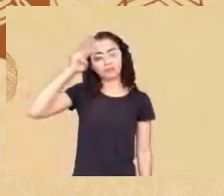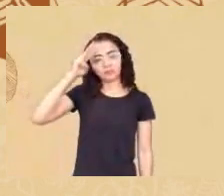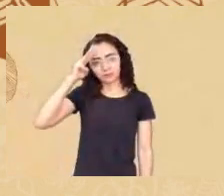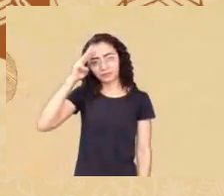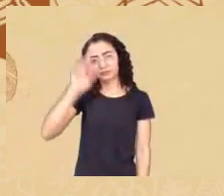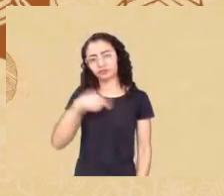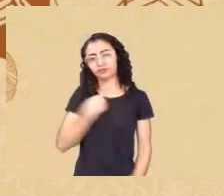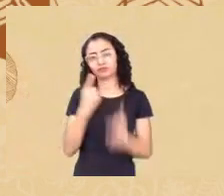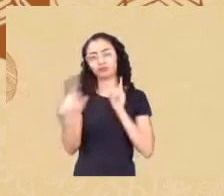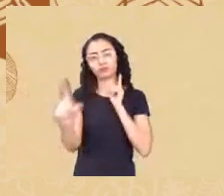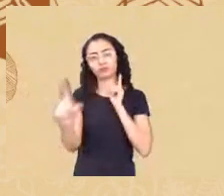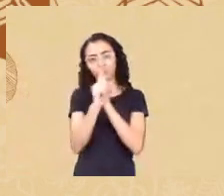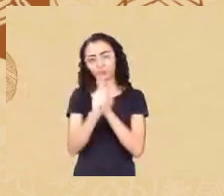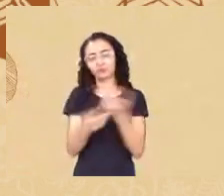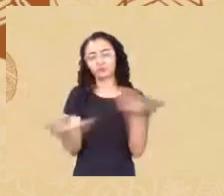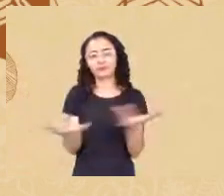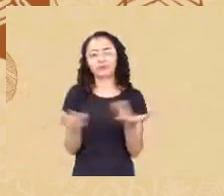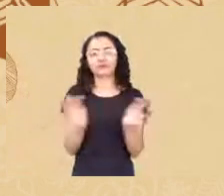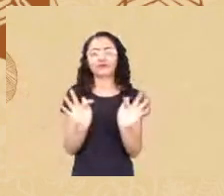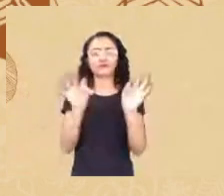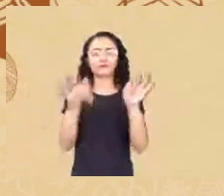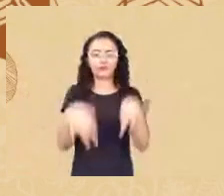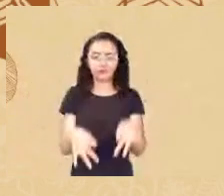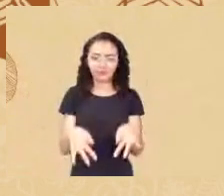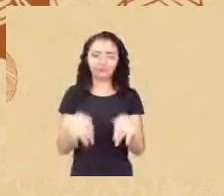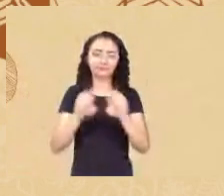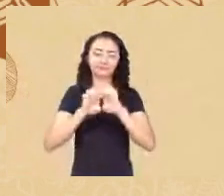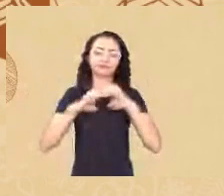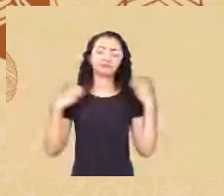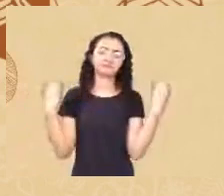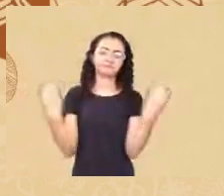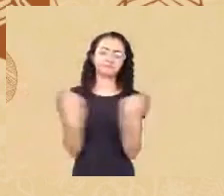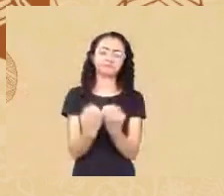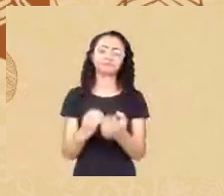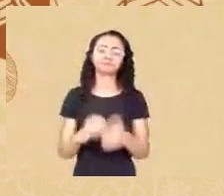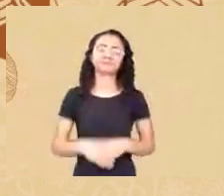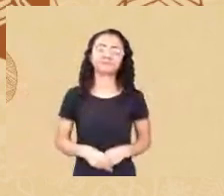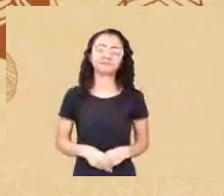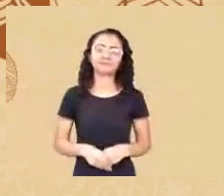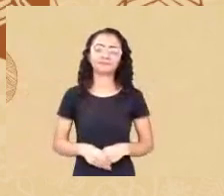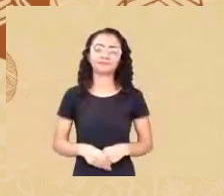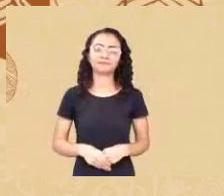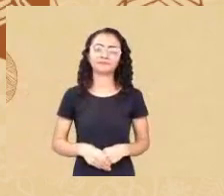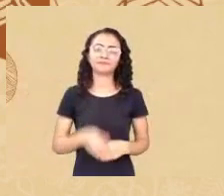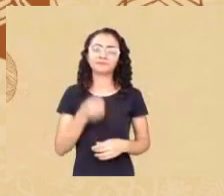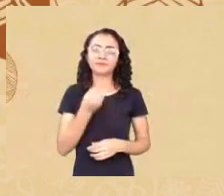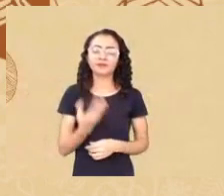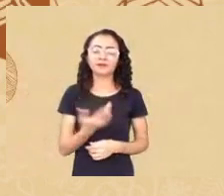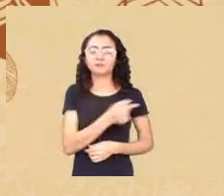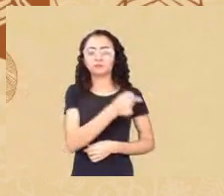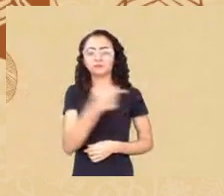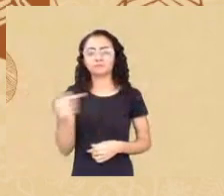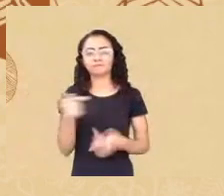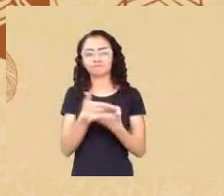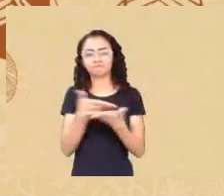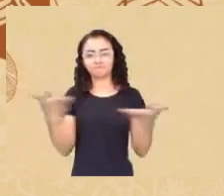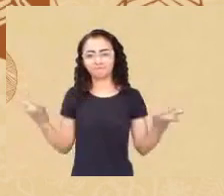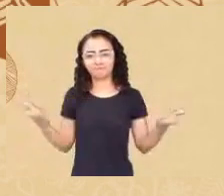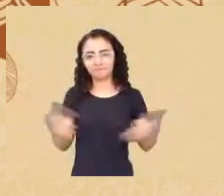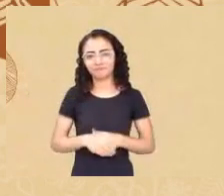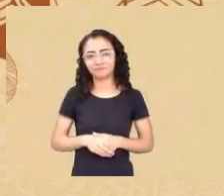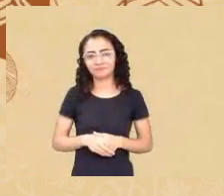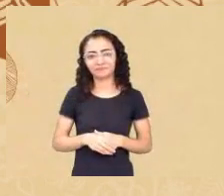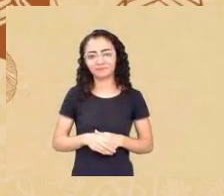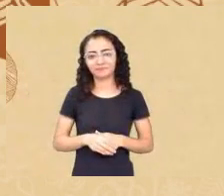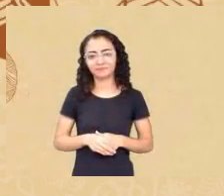do nosso evento boa semana para todo mundo mais uma vez Silergio de Flávia